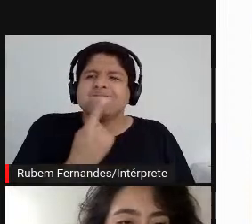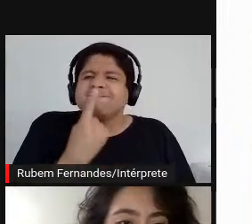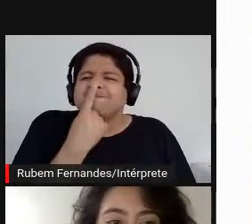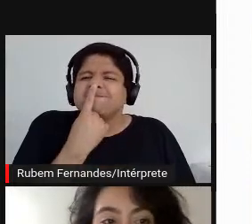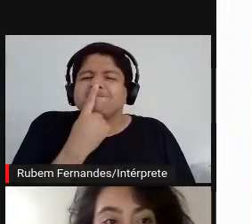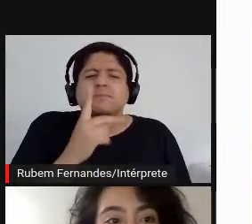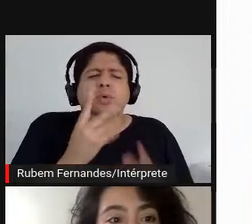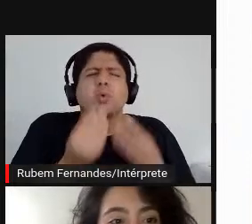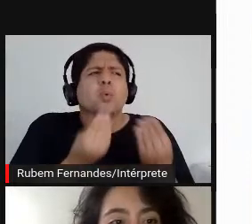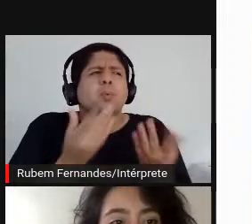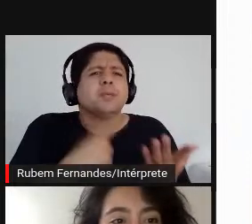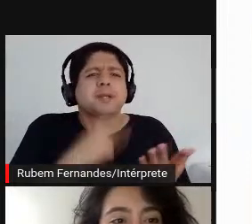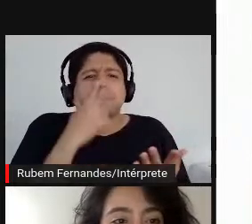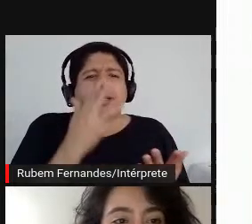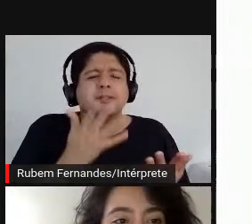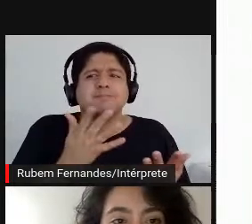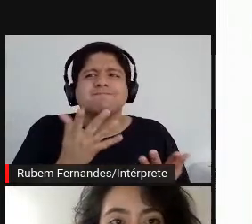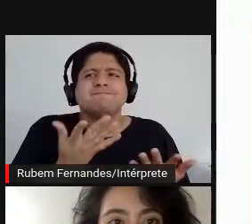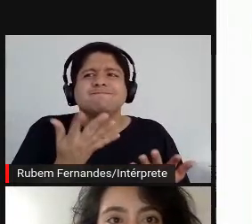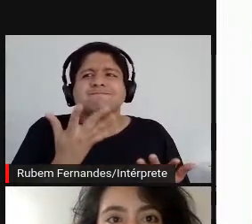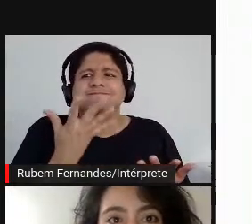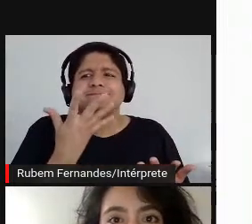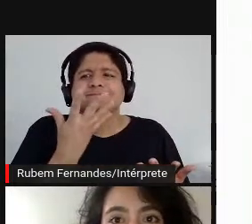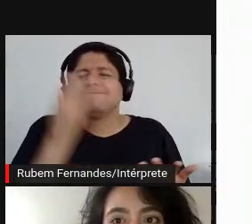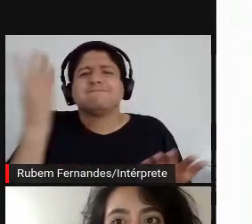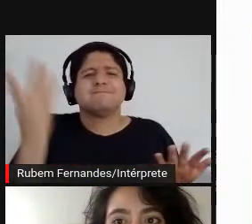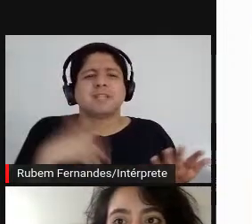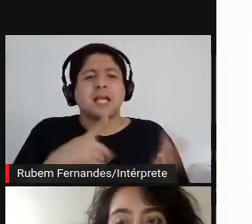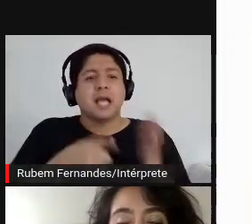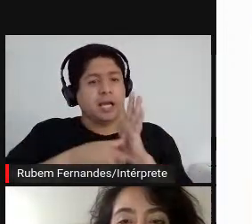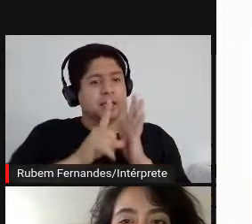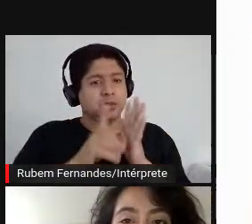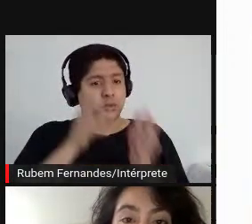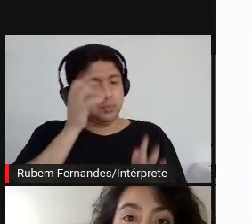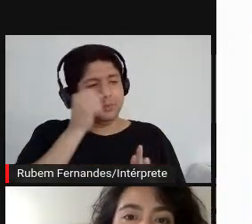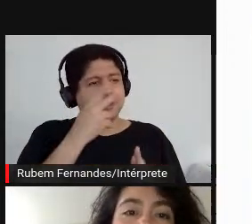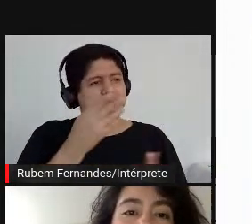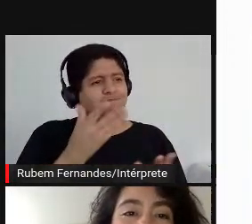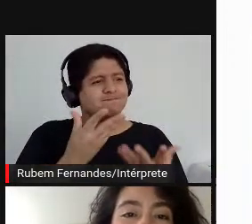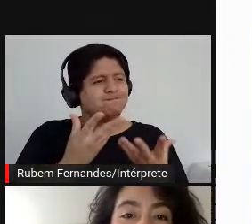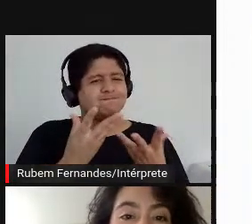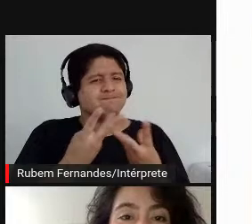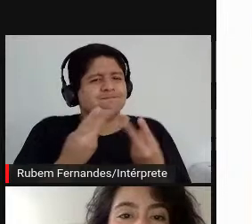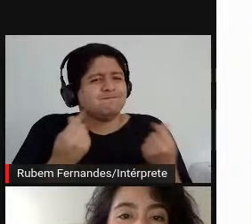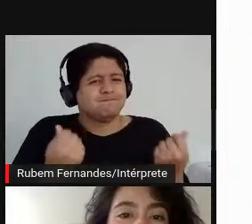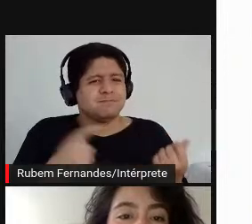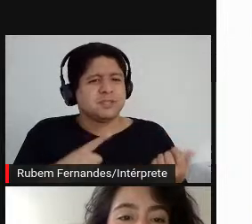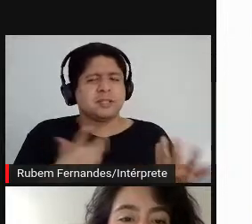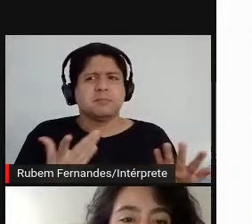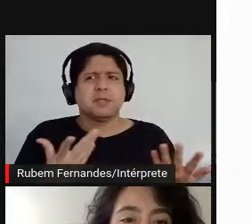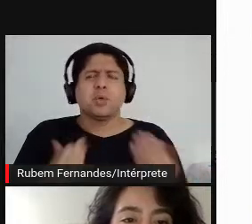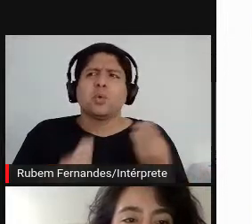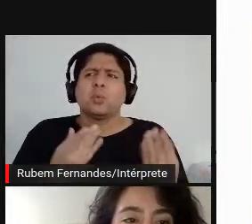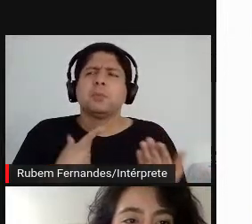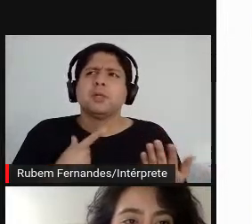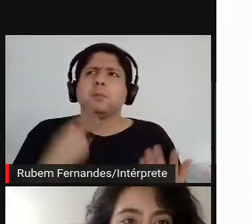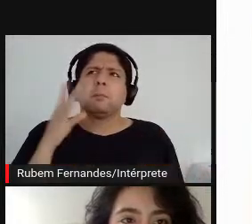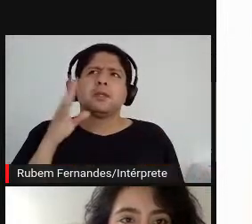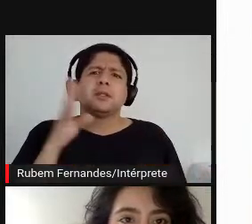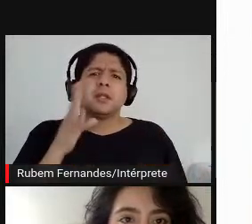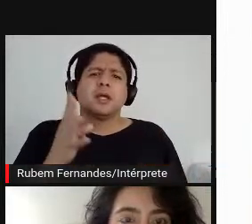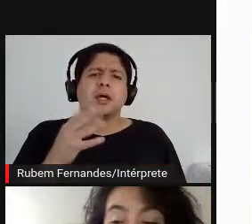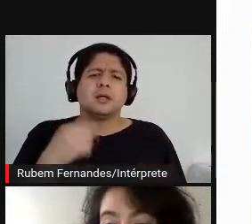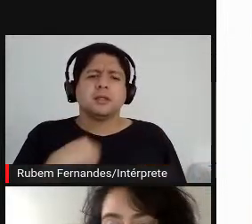ia para um devaneio, assim, antes de dormir. E comecei a me perguntar como é que seria fazer